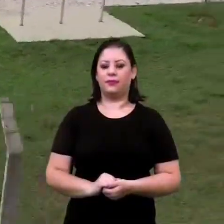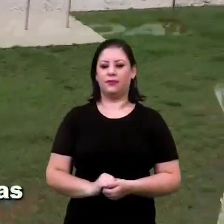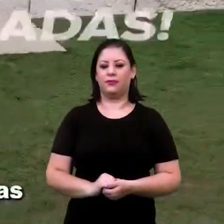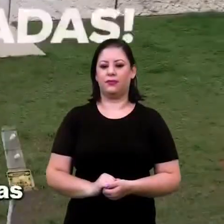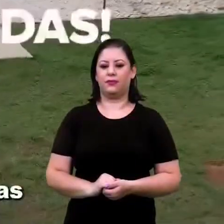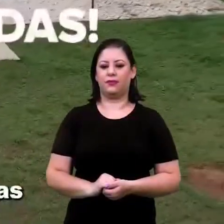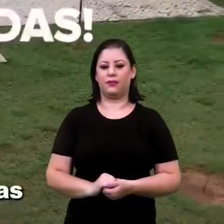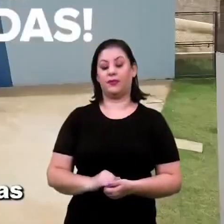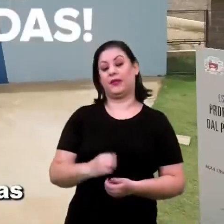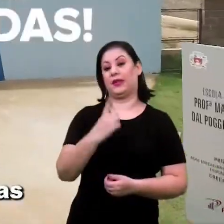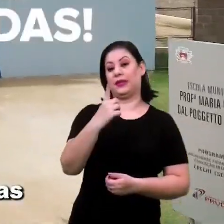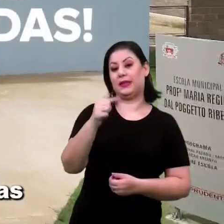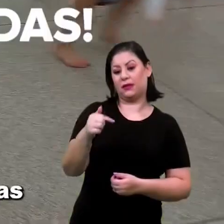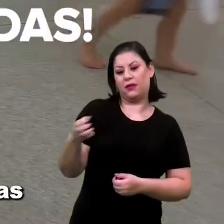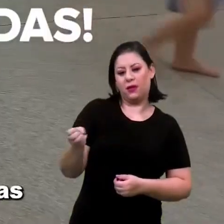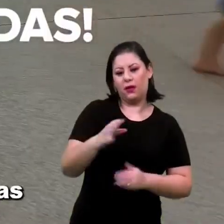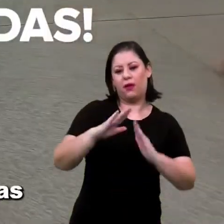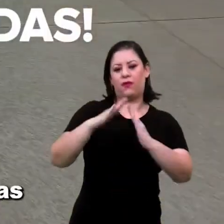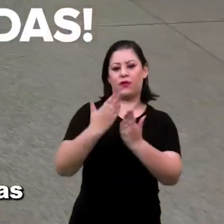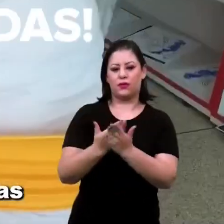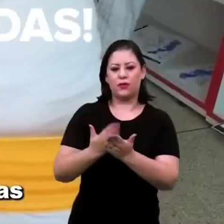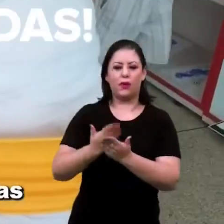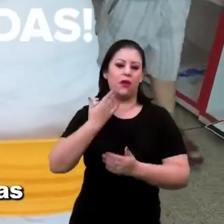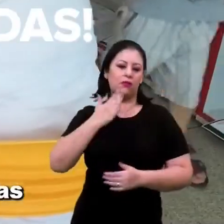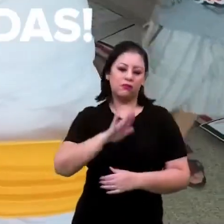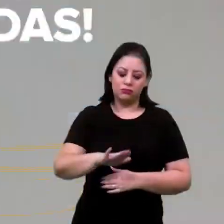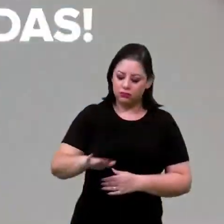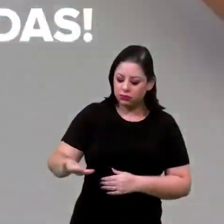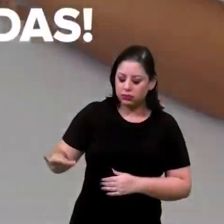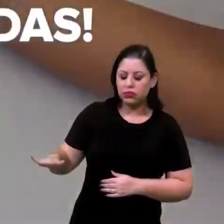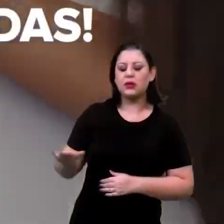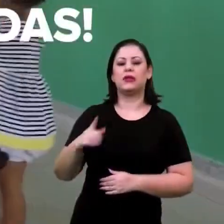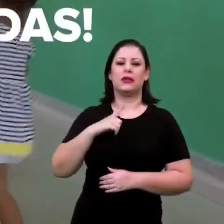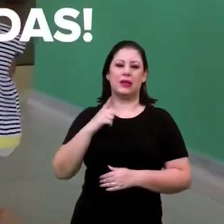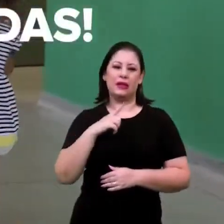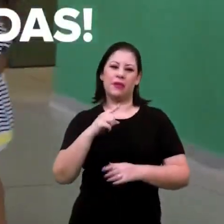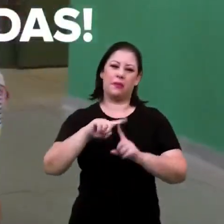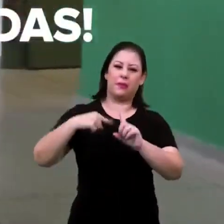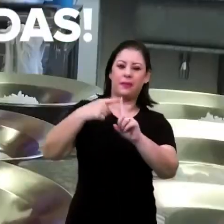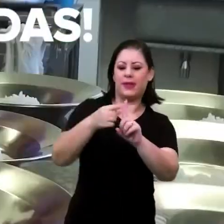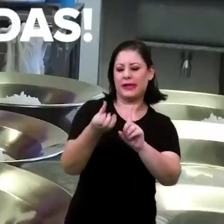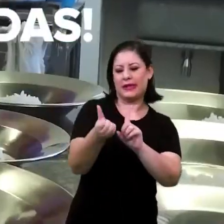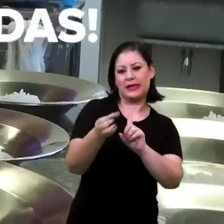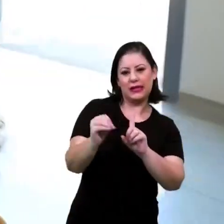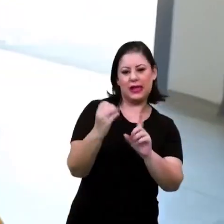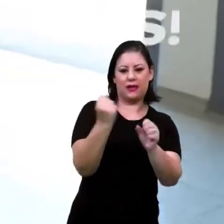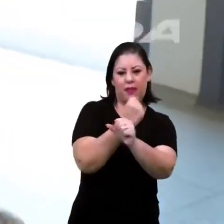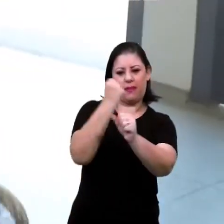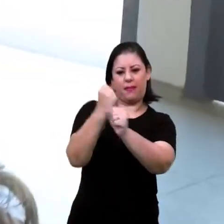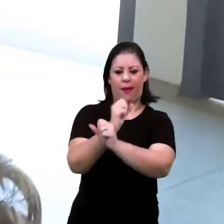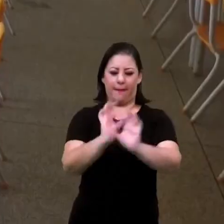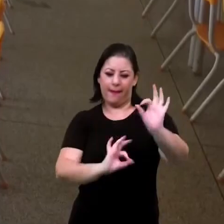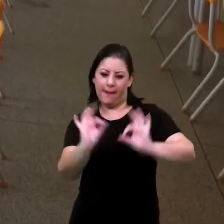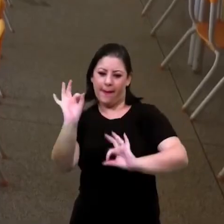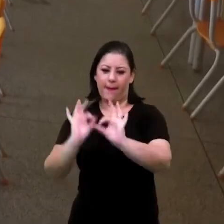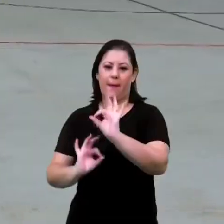17 novas escolas e creches construídas e outras 60 escolas reformadas.